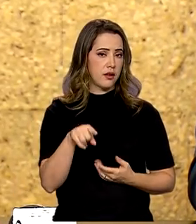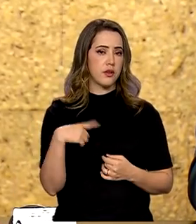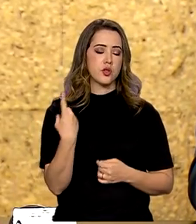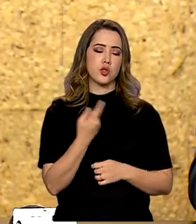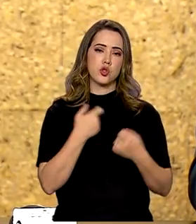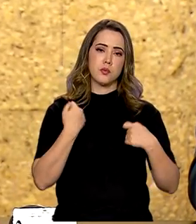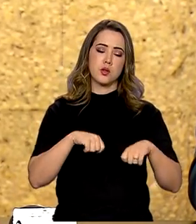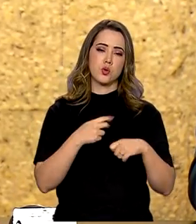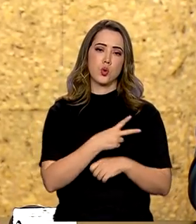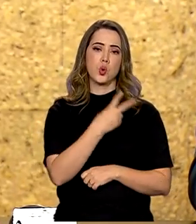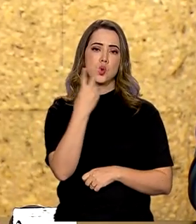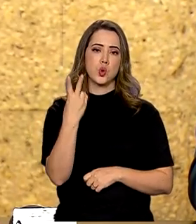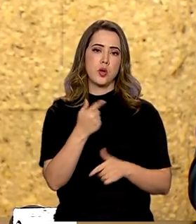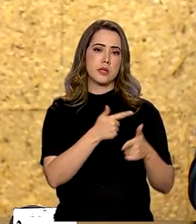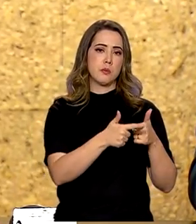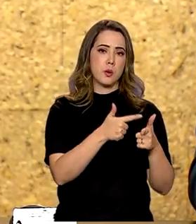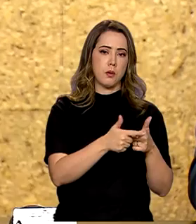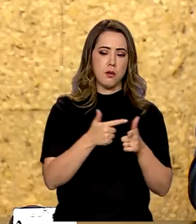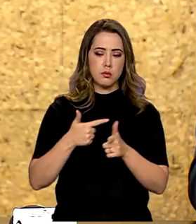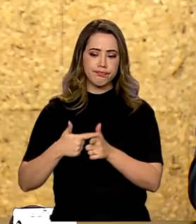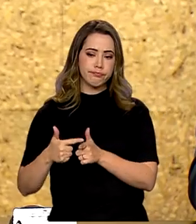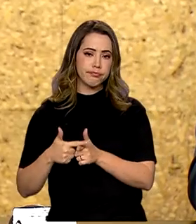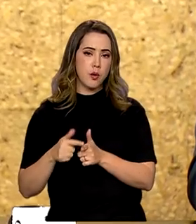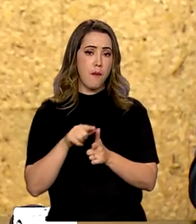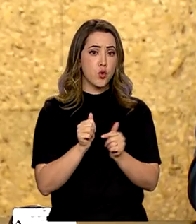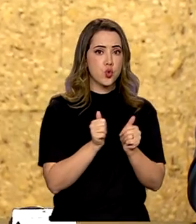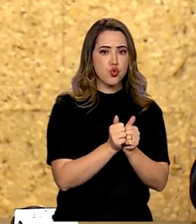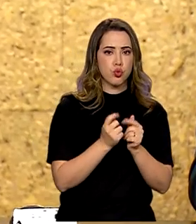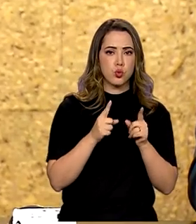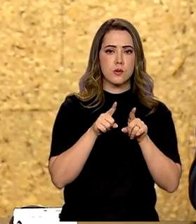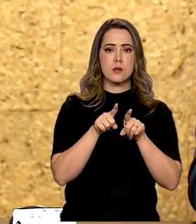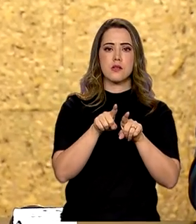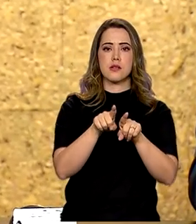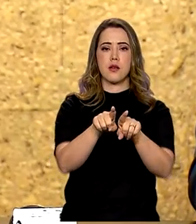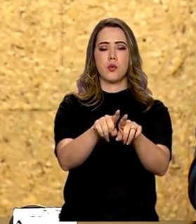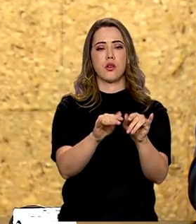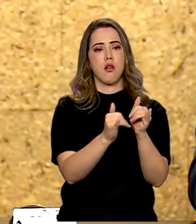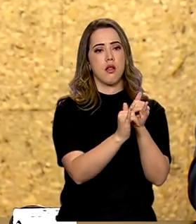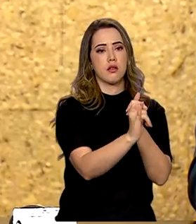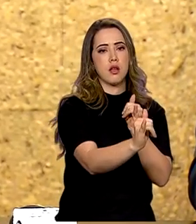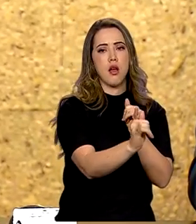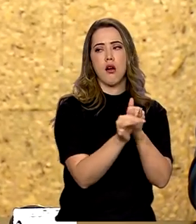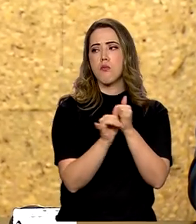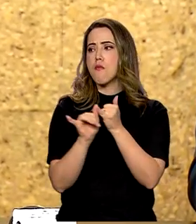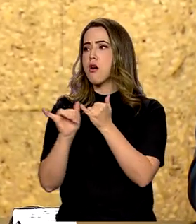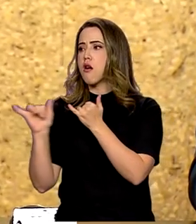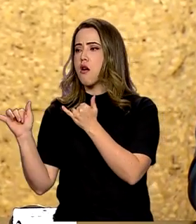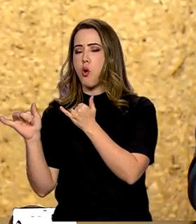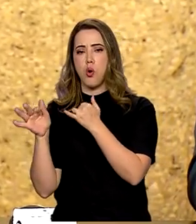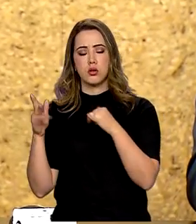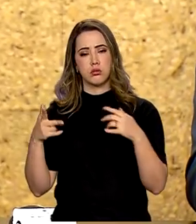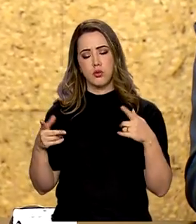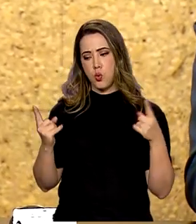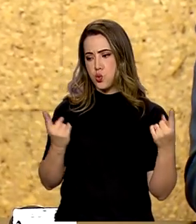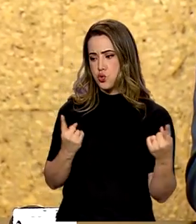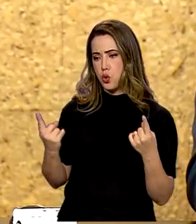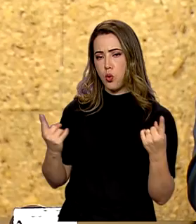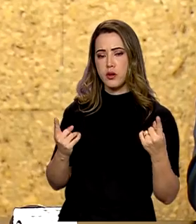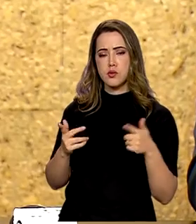dois eventos concomitantes em linhas de transmissão de alta